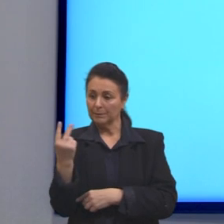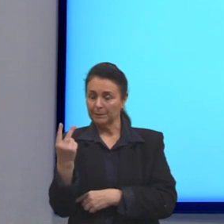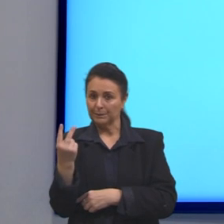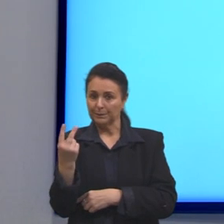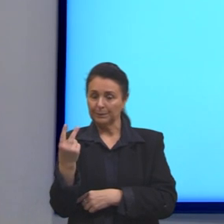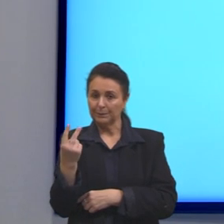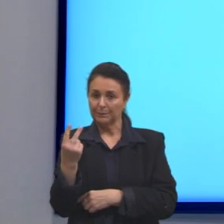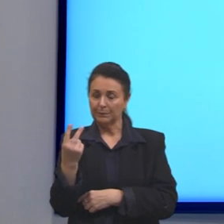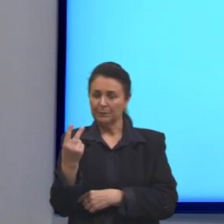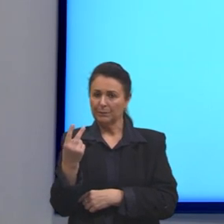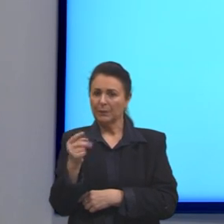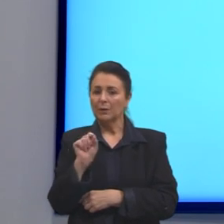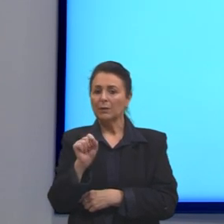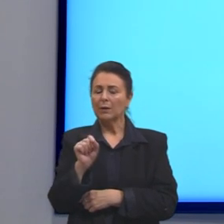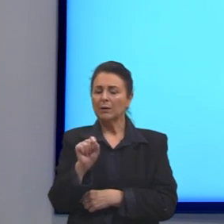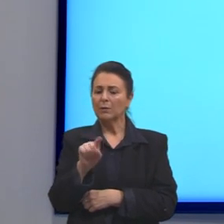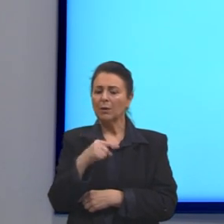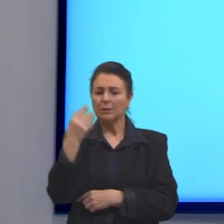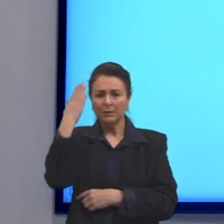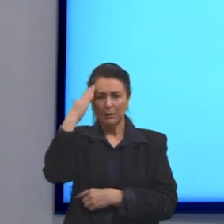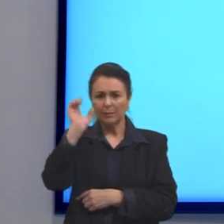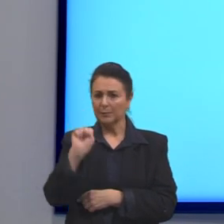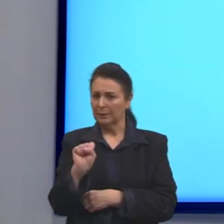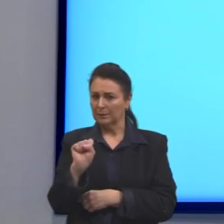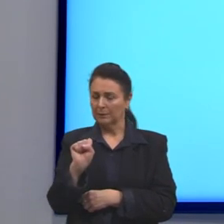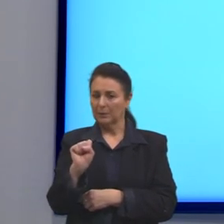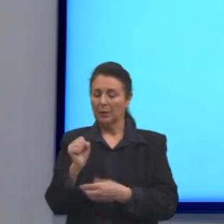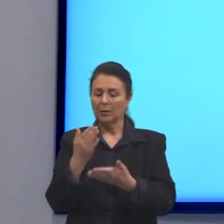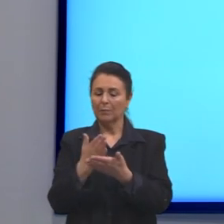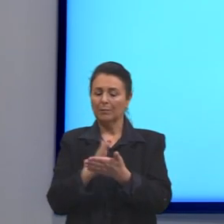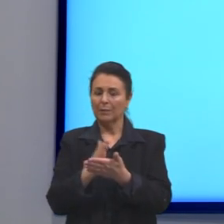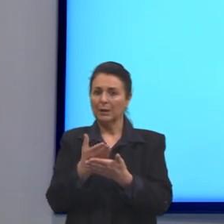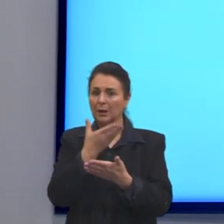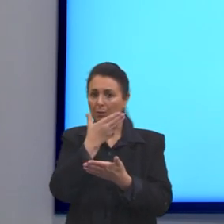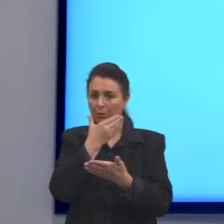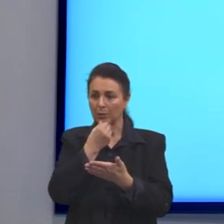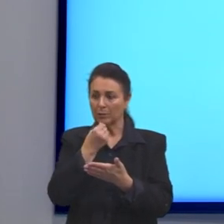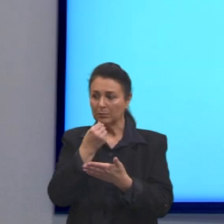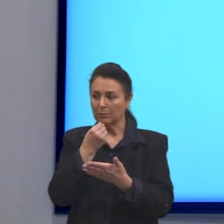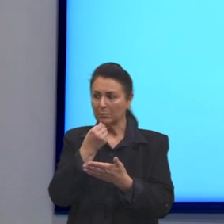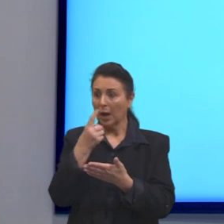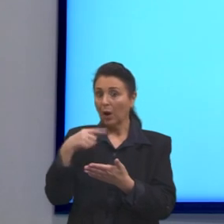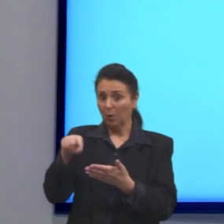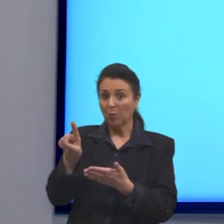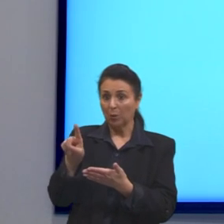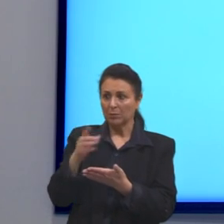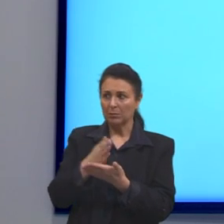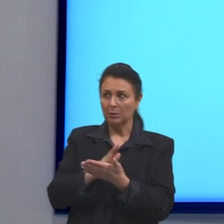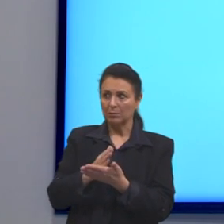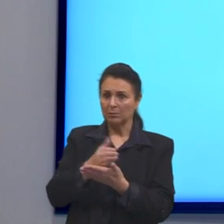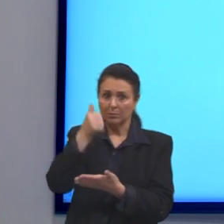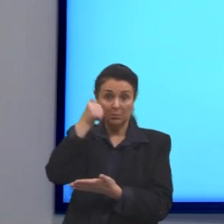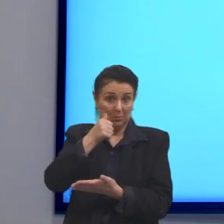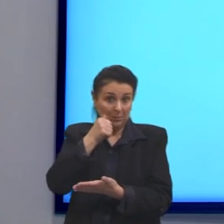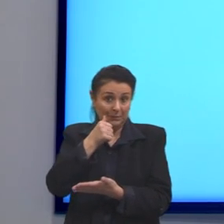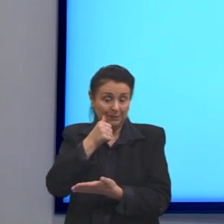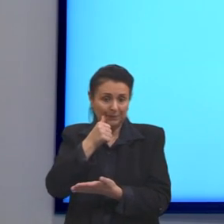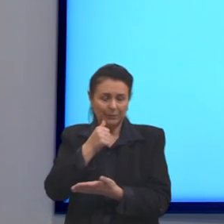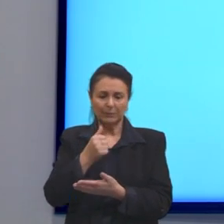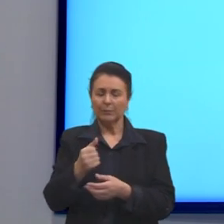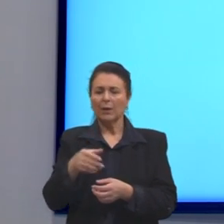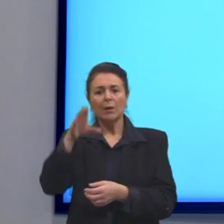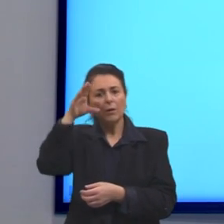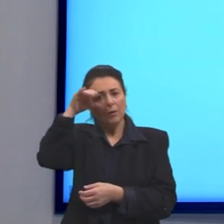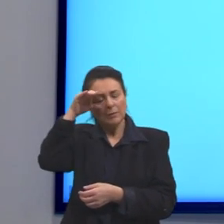Aqui, o que nós sabemos? Se metade é homem, a outra metade é mulher. Então, observando essas duas